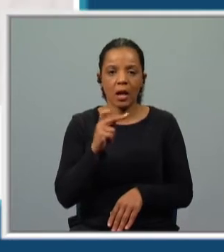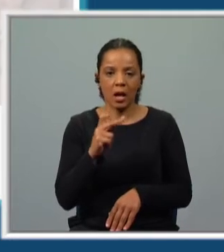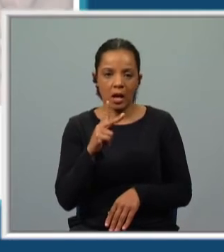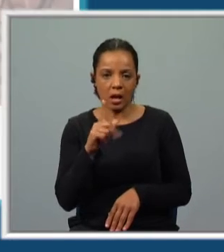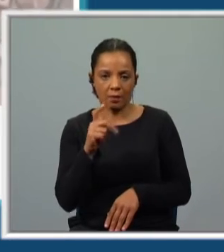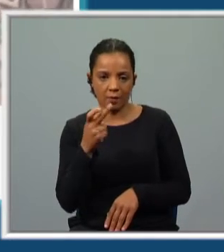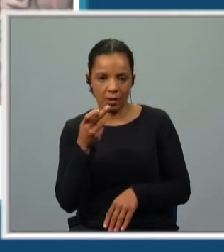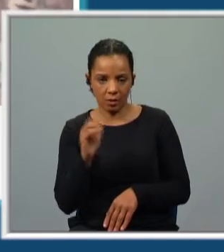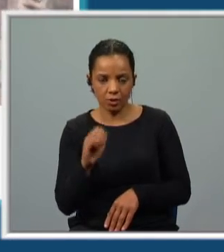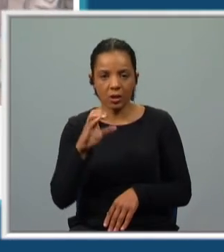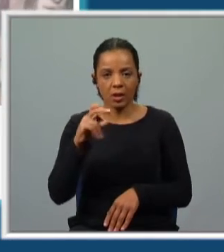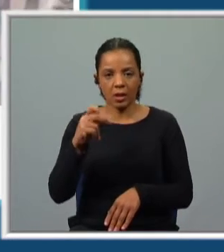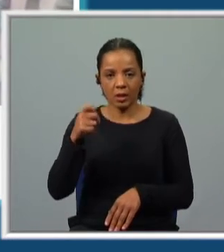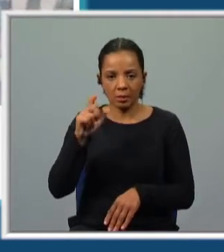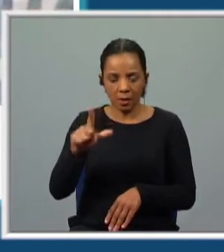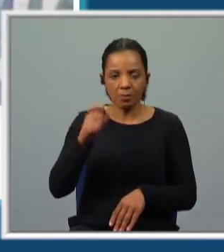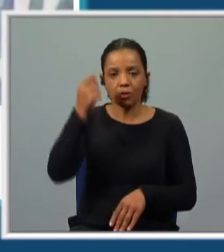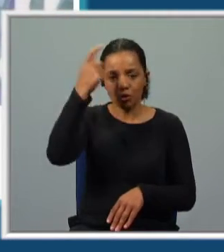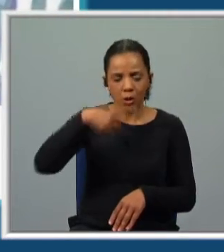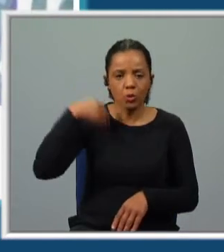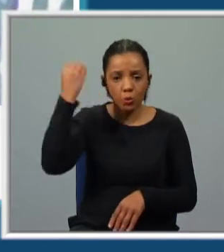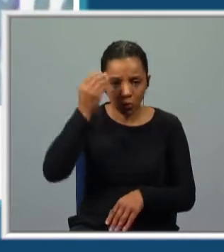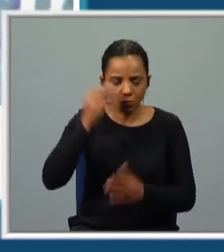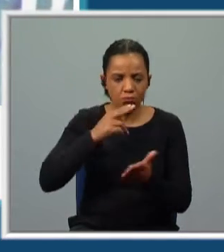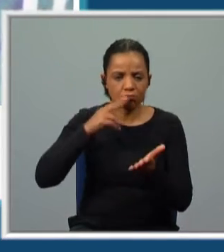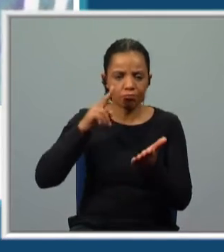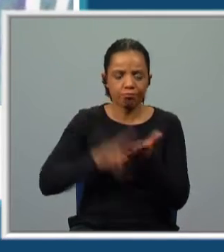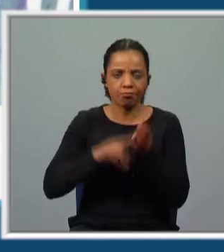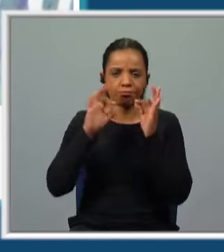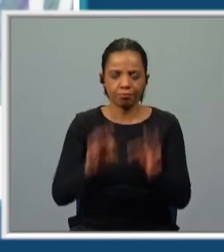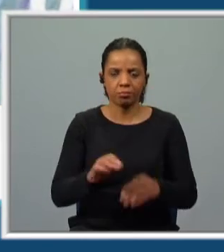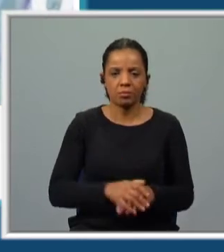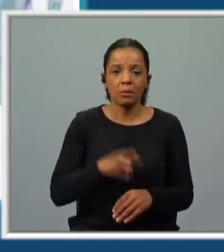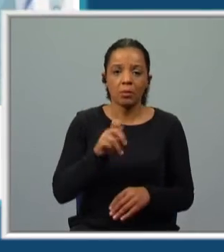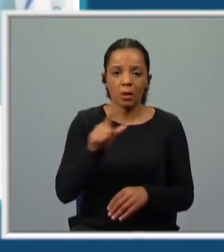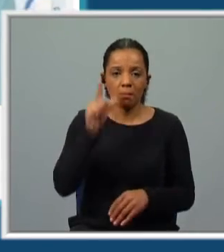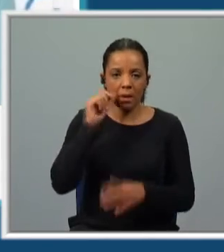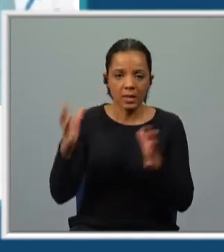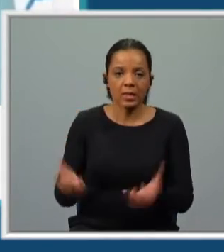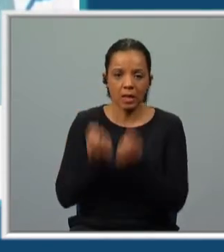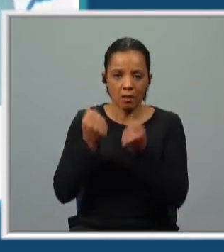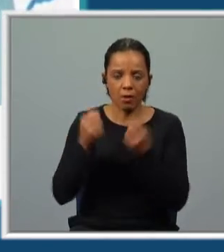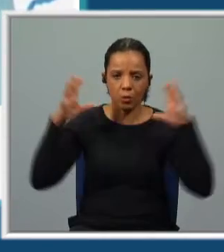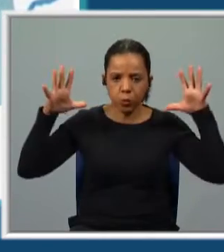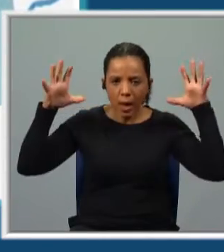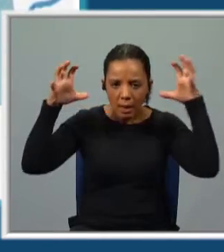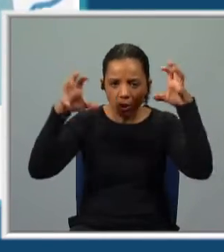A história de um sonho terrivelmente real. Terá Manuel salvado o seu pai das mãos do Adam Astor?